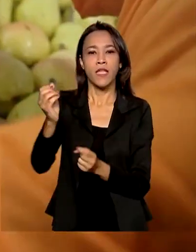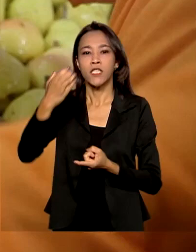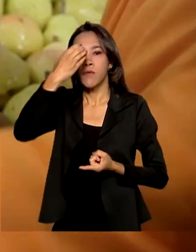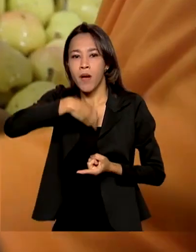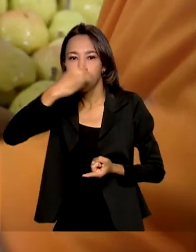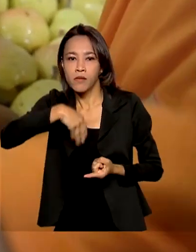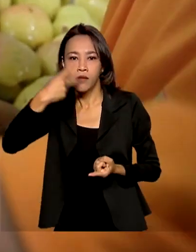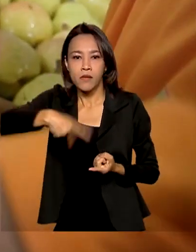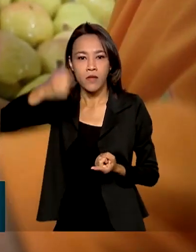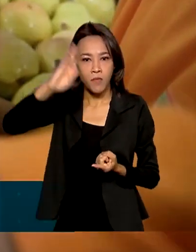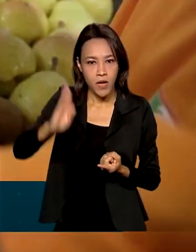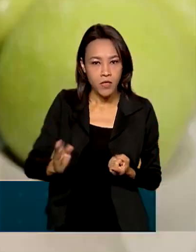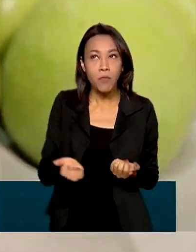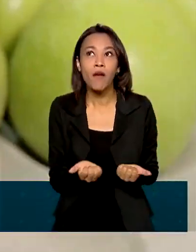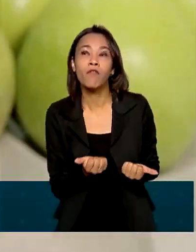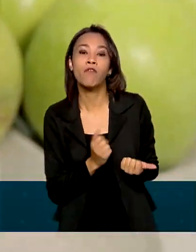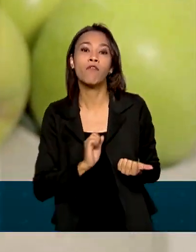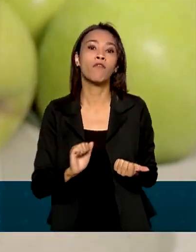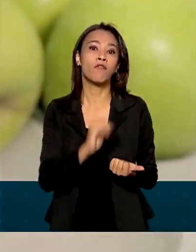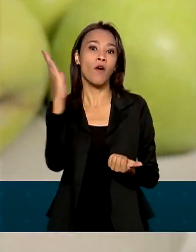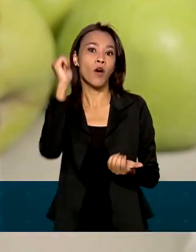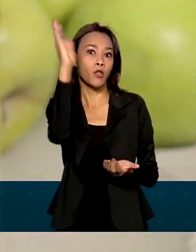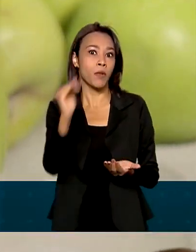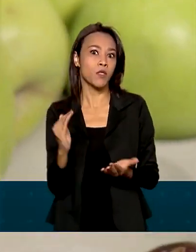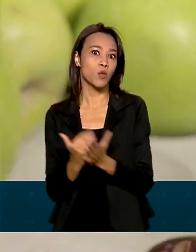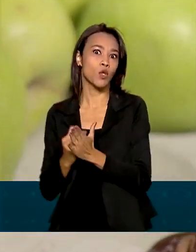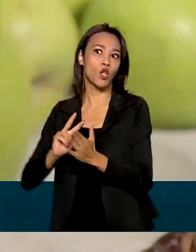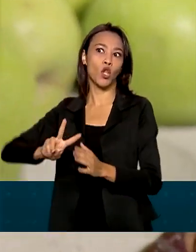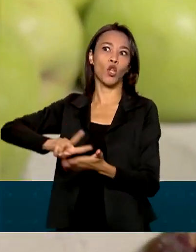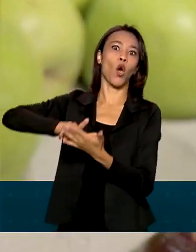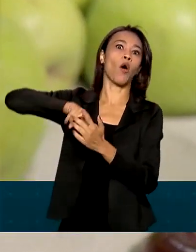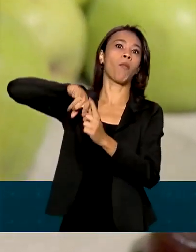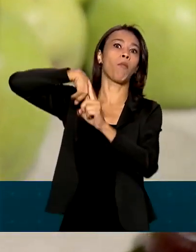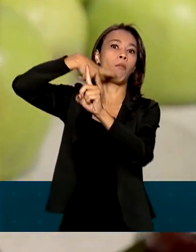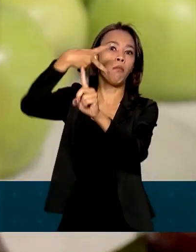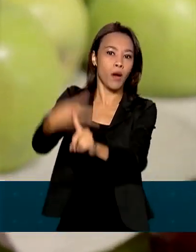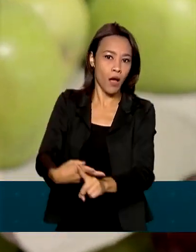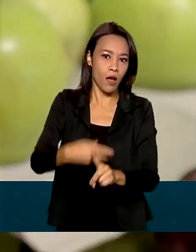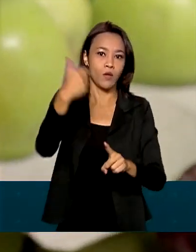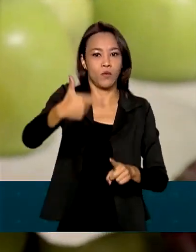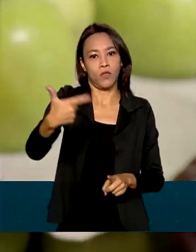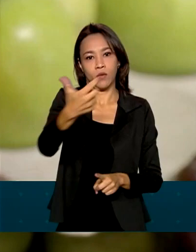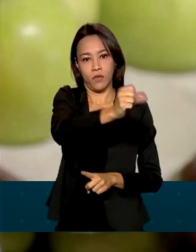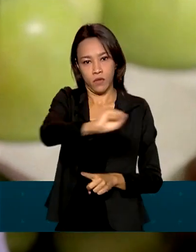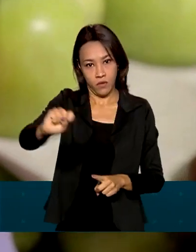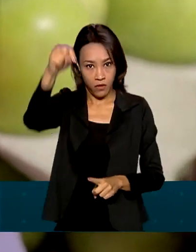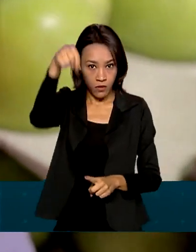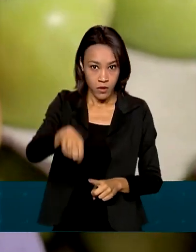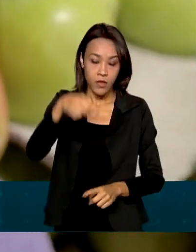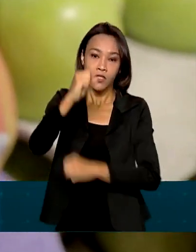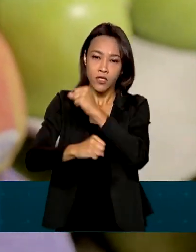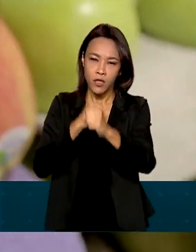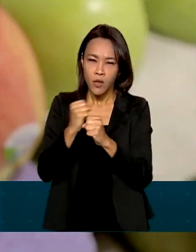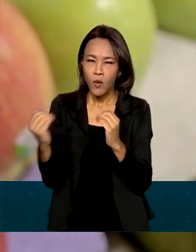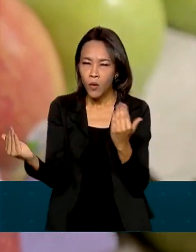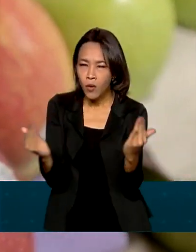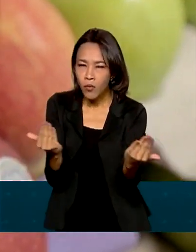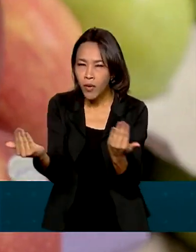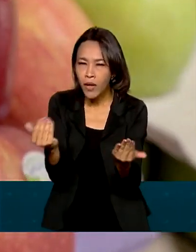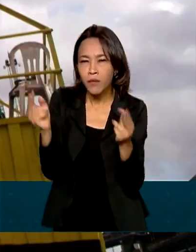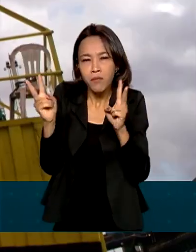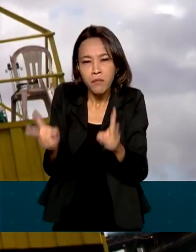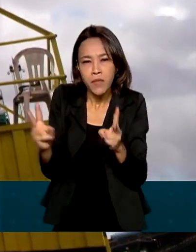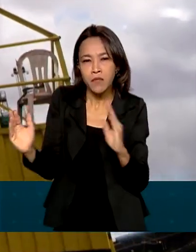produzida no Brasil para o exterior quase dobraram no primeiro semestre deste ano, comparado ao mesmo período de